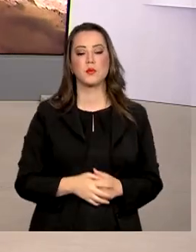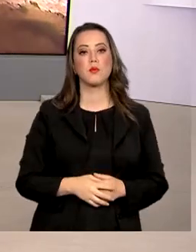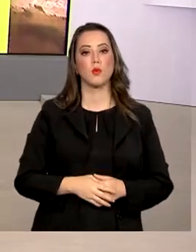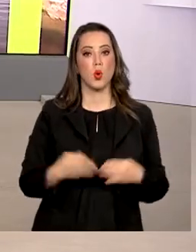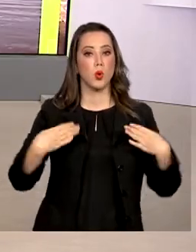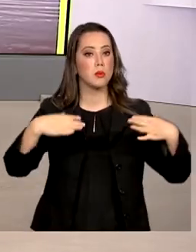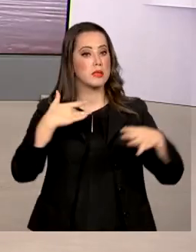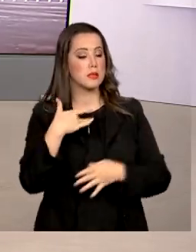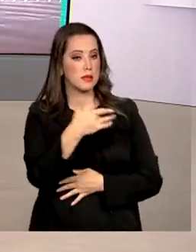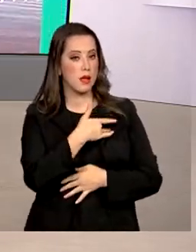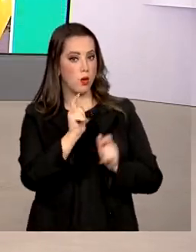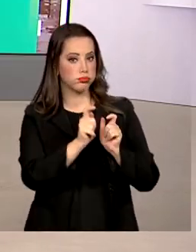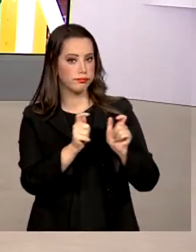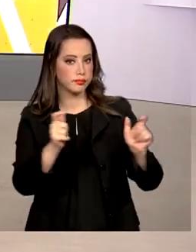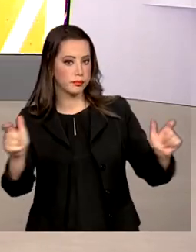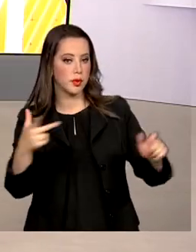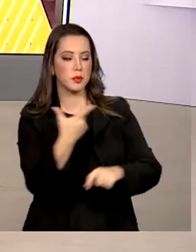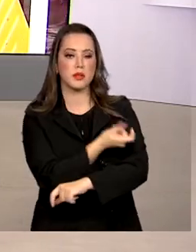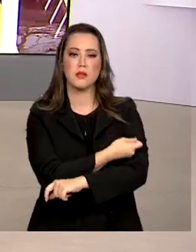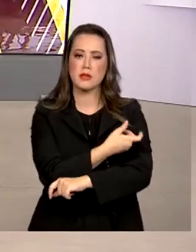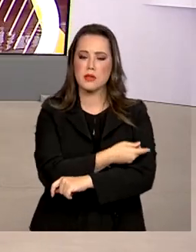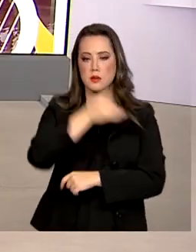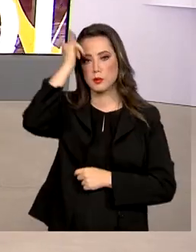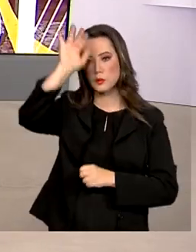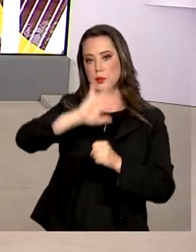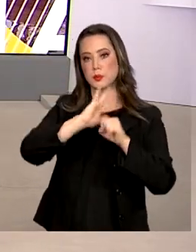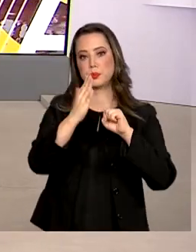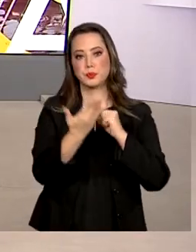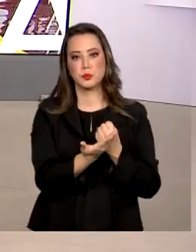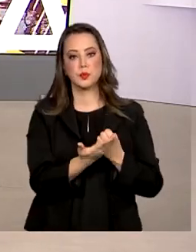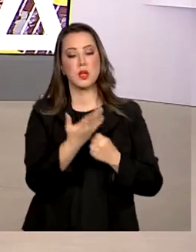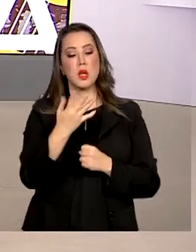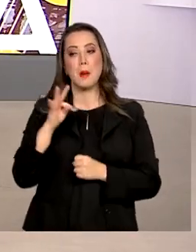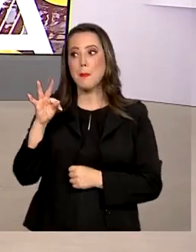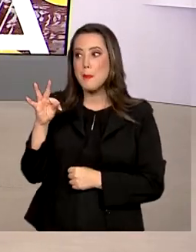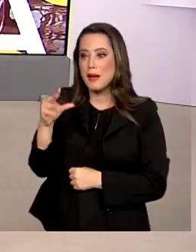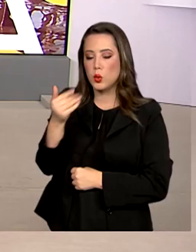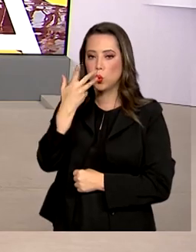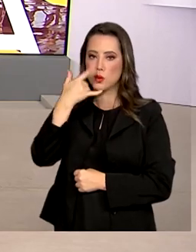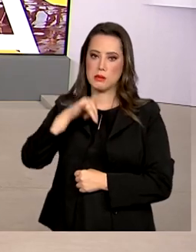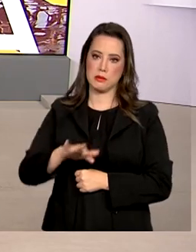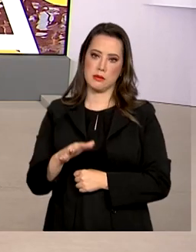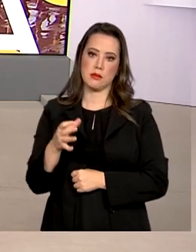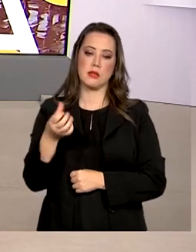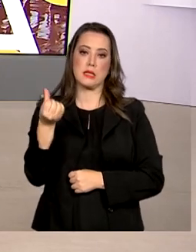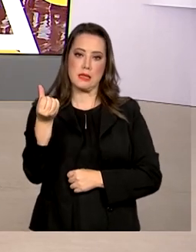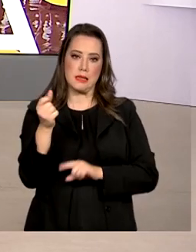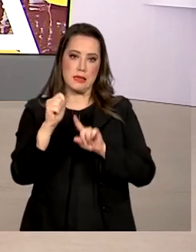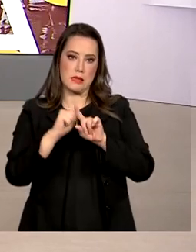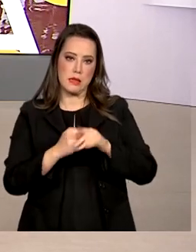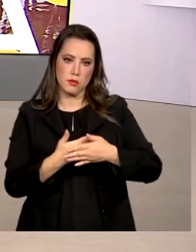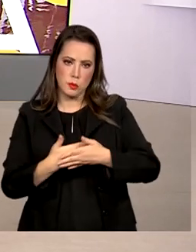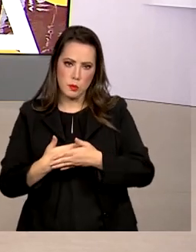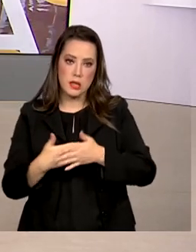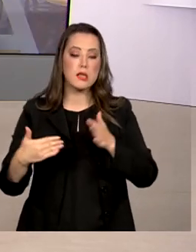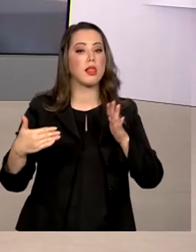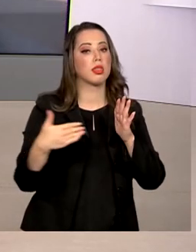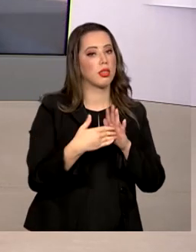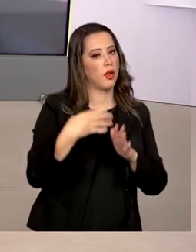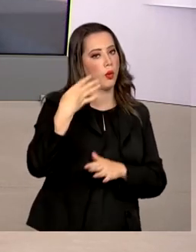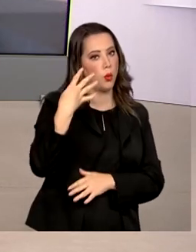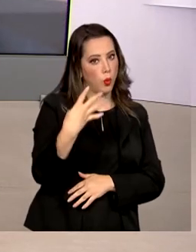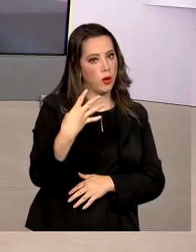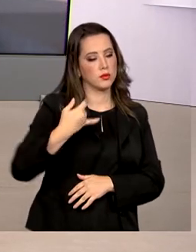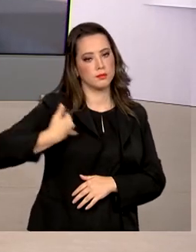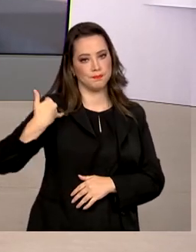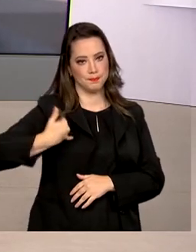O Ministério da Saúde vai ampliar a vacinação contra a Covid-19 para todas as crianças de 6 meses a 4 anos. Jéssica